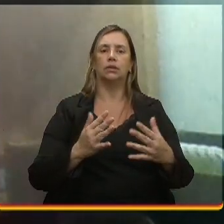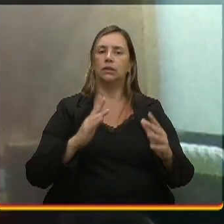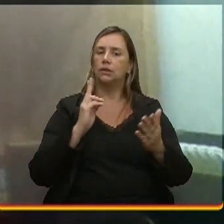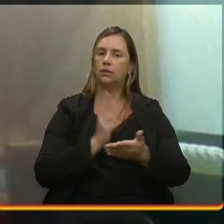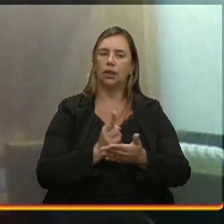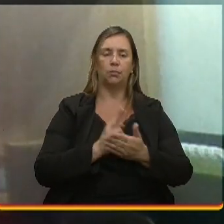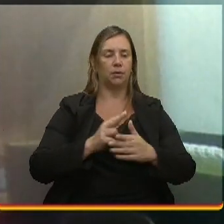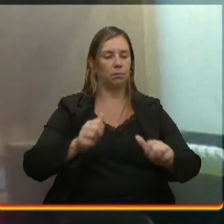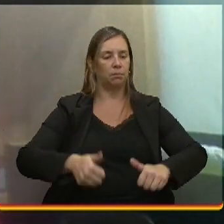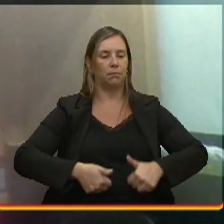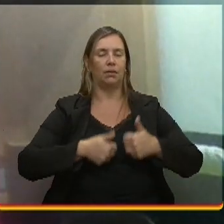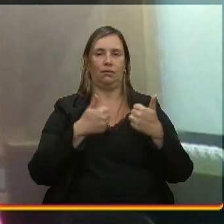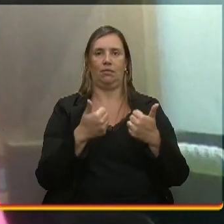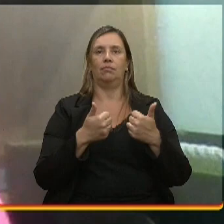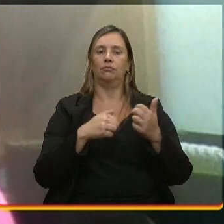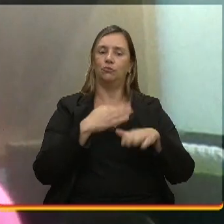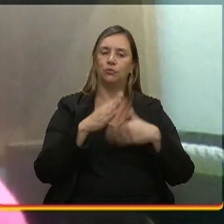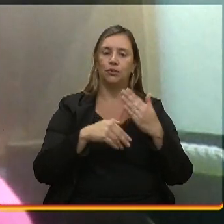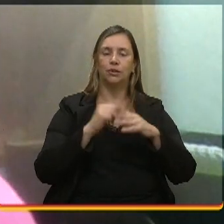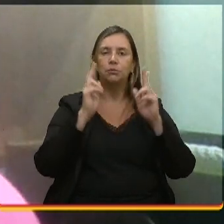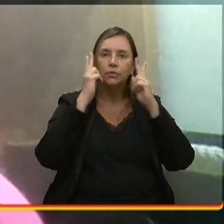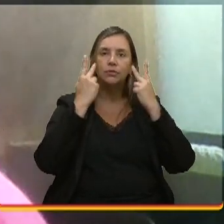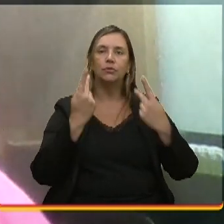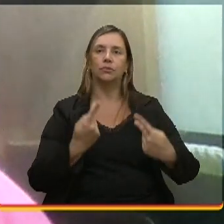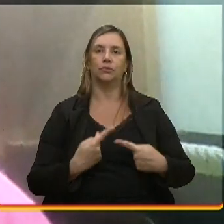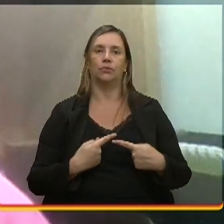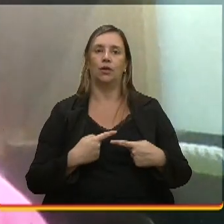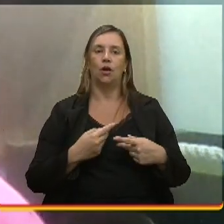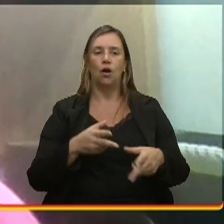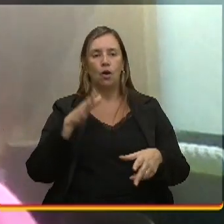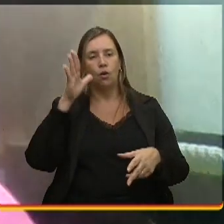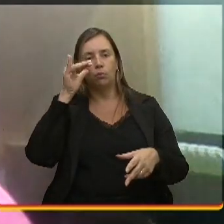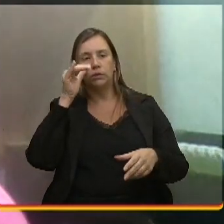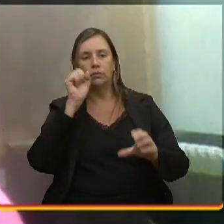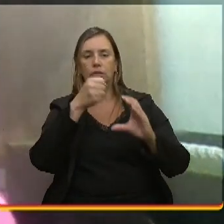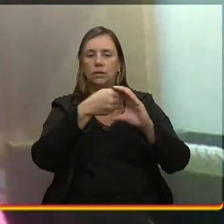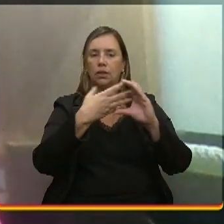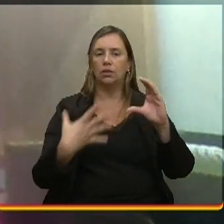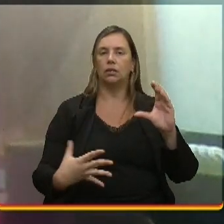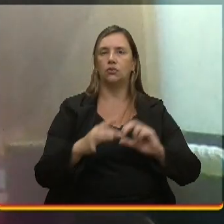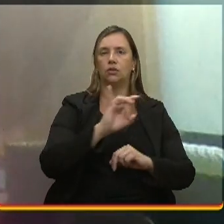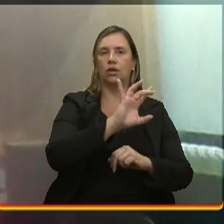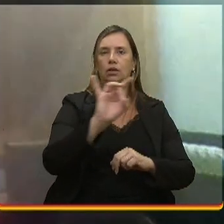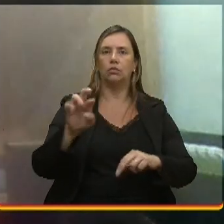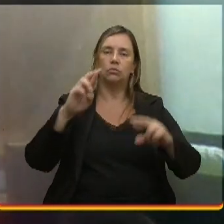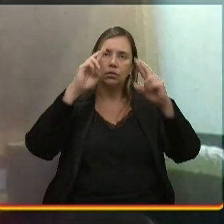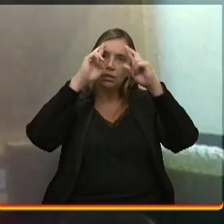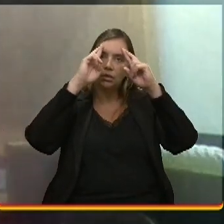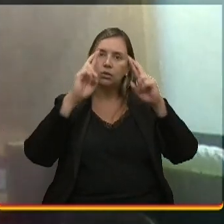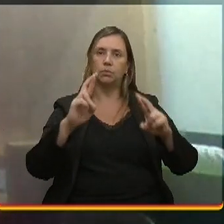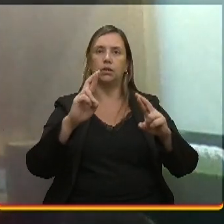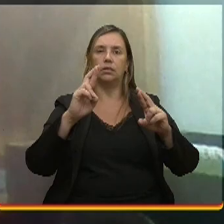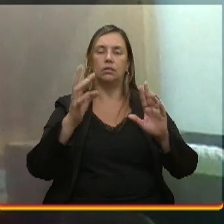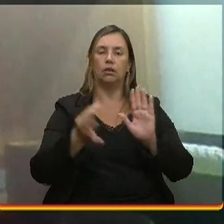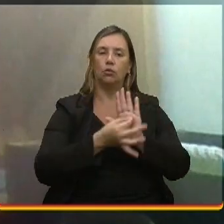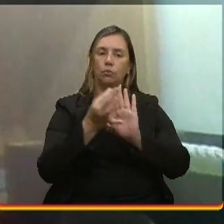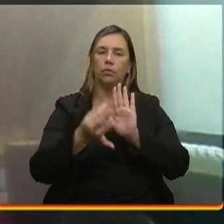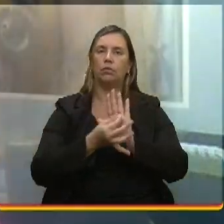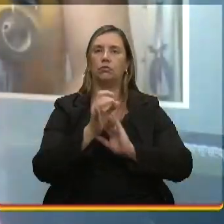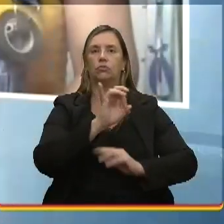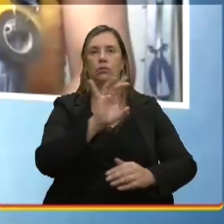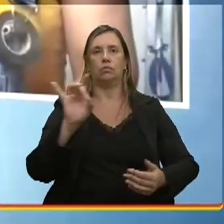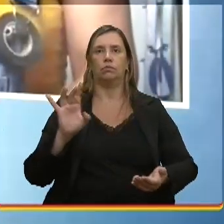o seu entorno, né, então, observando as características de cada um, o respeito, a opinião de cada um.